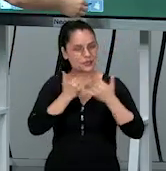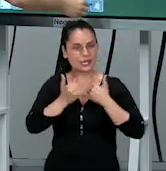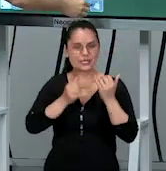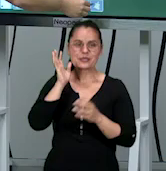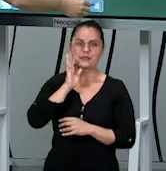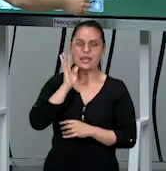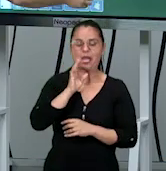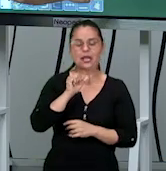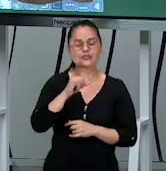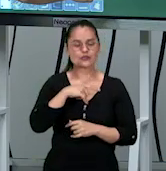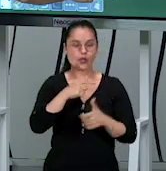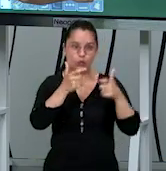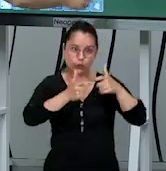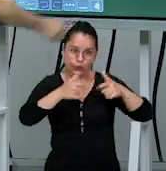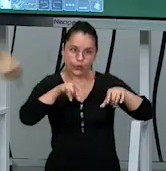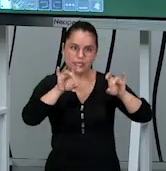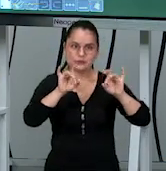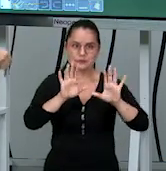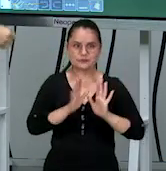é bem legal se você tiver espaço